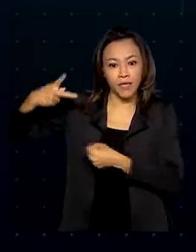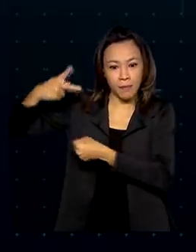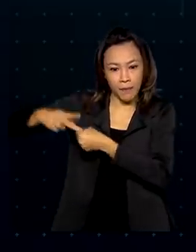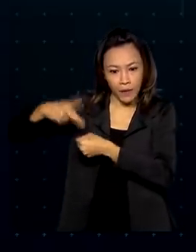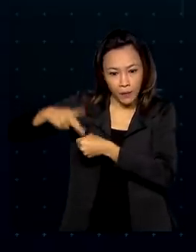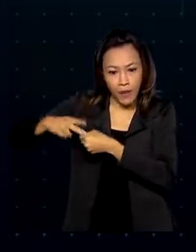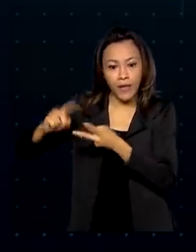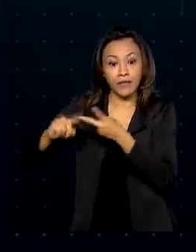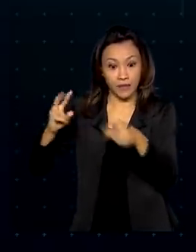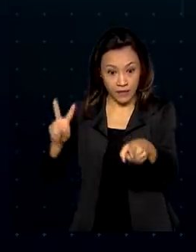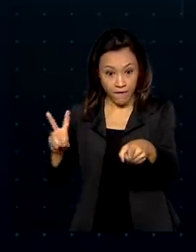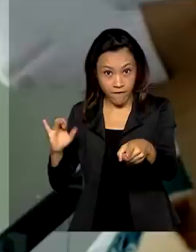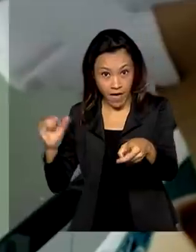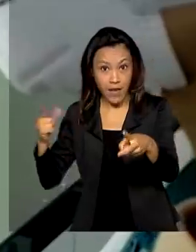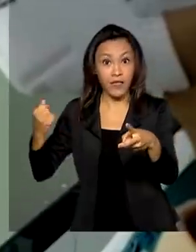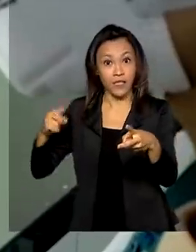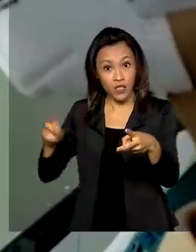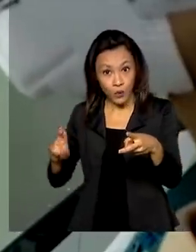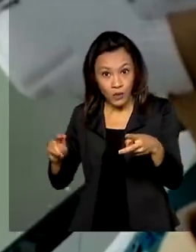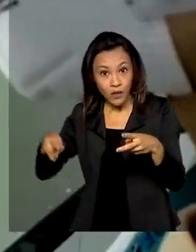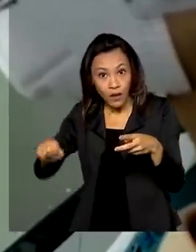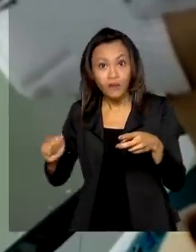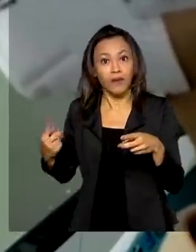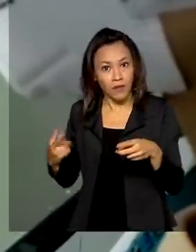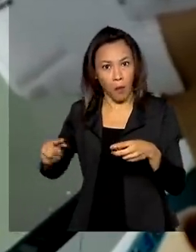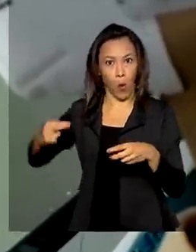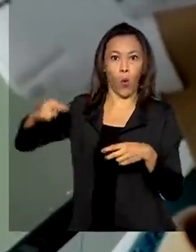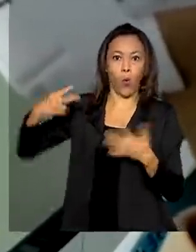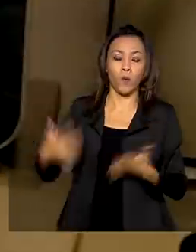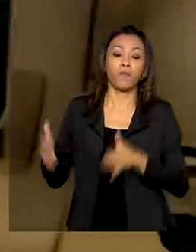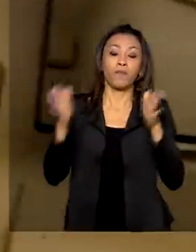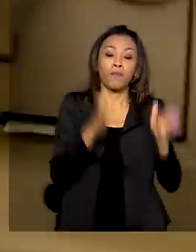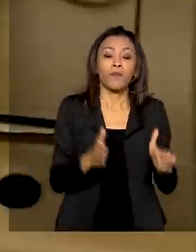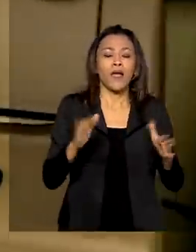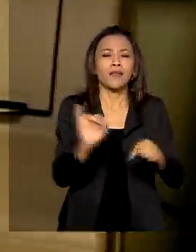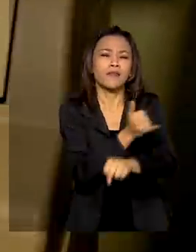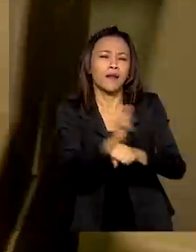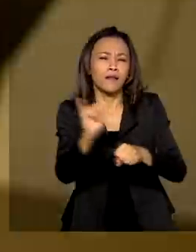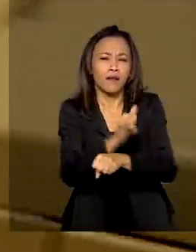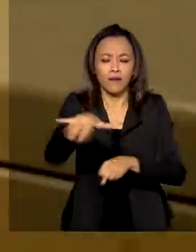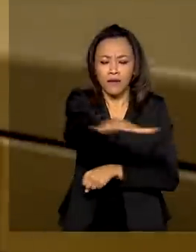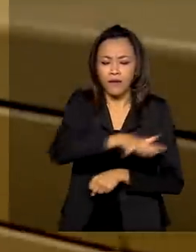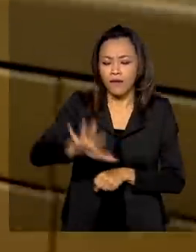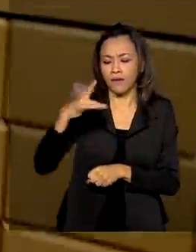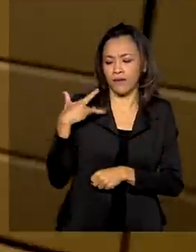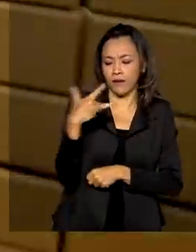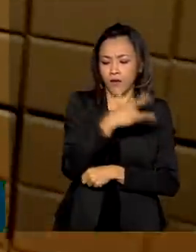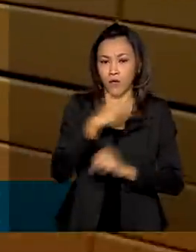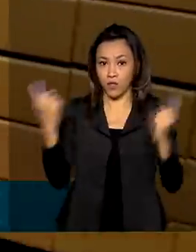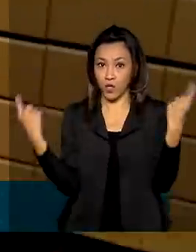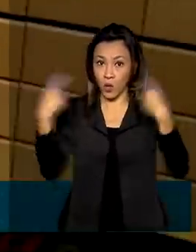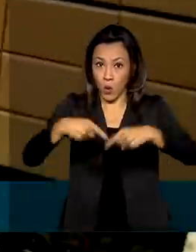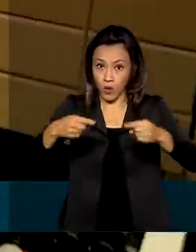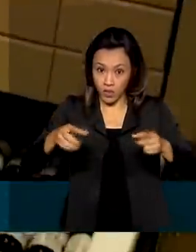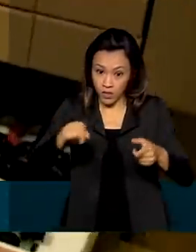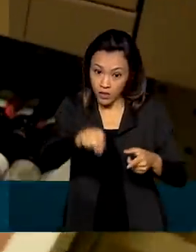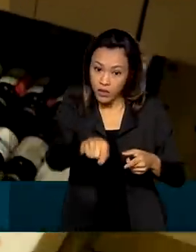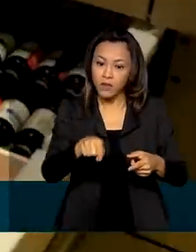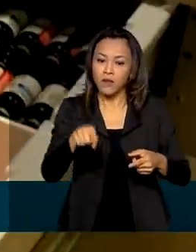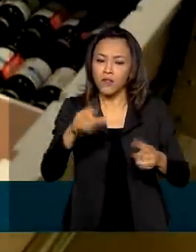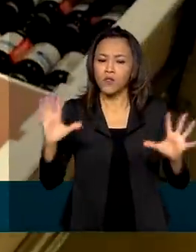empresas Vale e Suzano. As medidas na área da saúde para combater a crise sanitária somaram quase